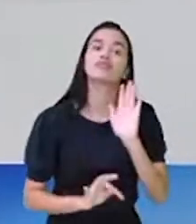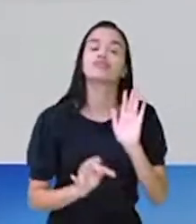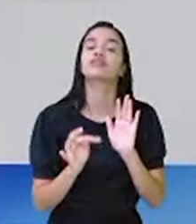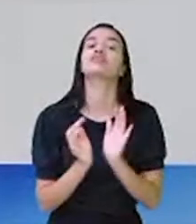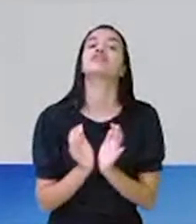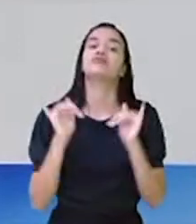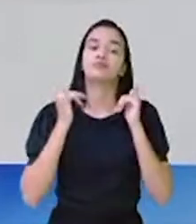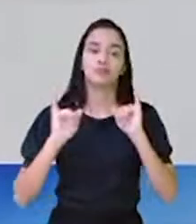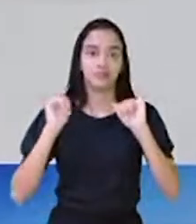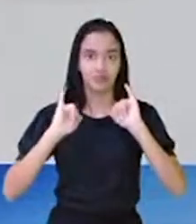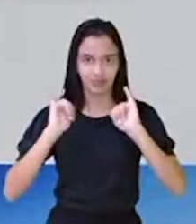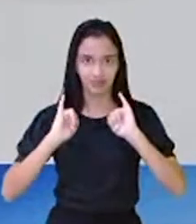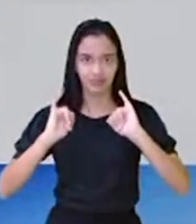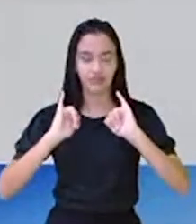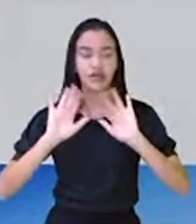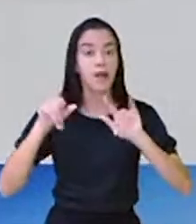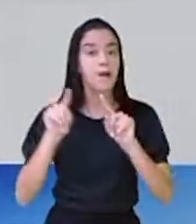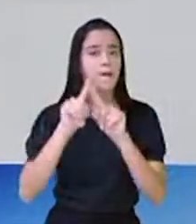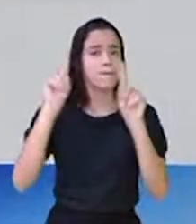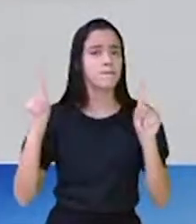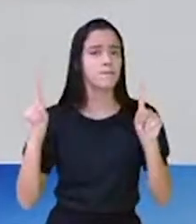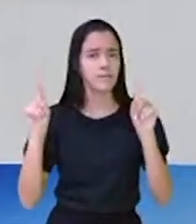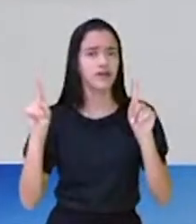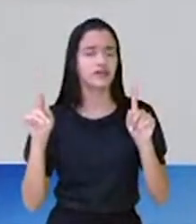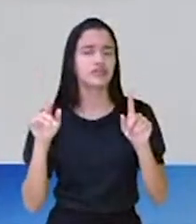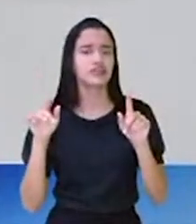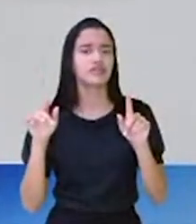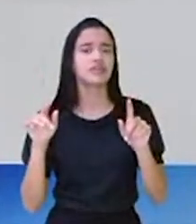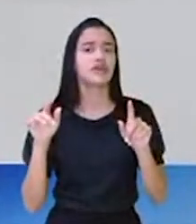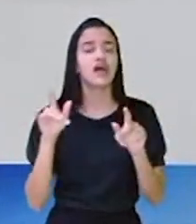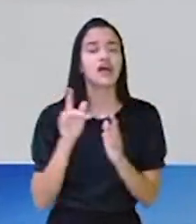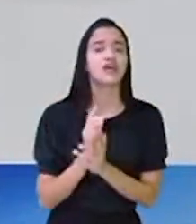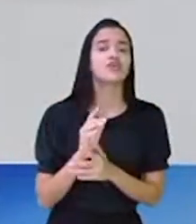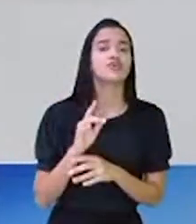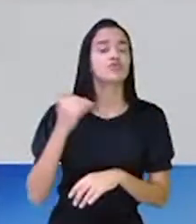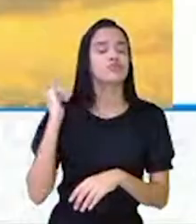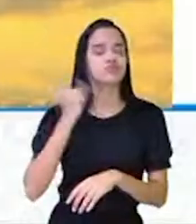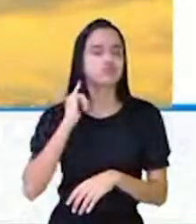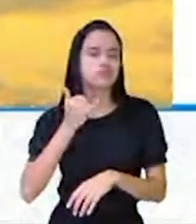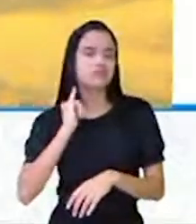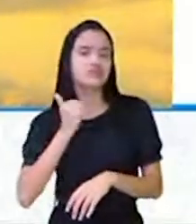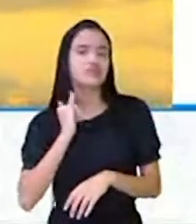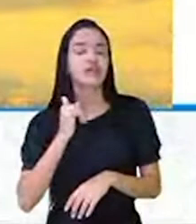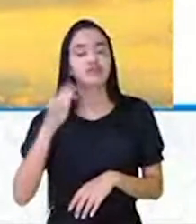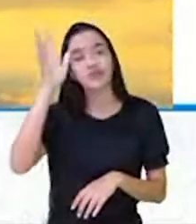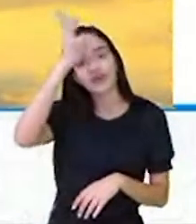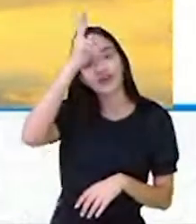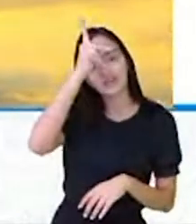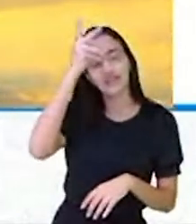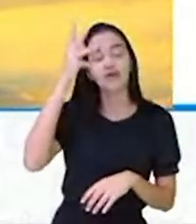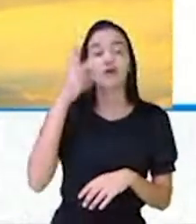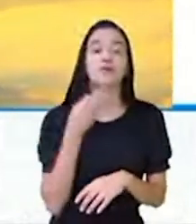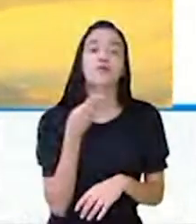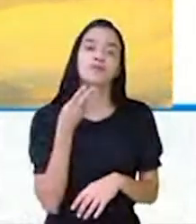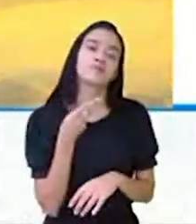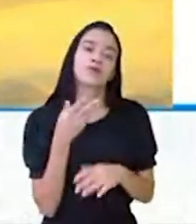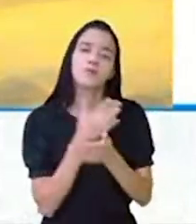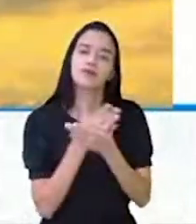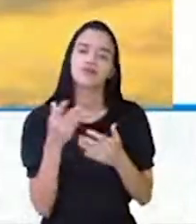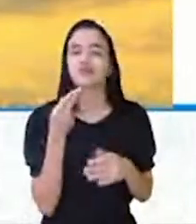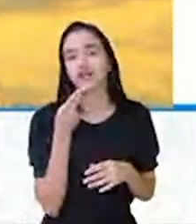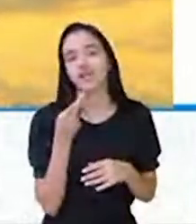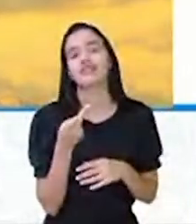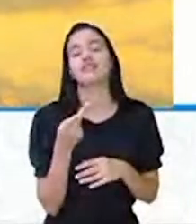científica, gênero textual, mas a gente vai pensar aí nesses ditados que Carijó começou a aula falando. Ele